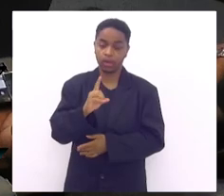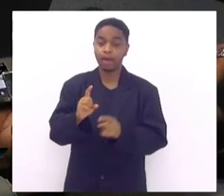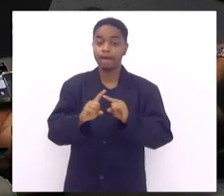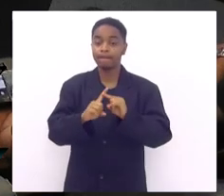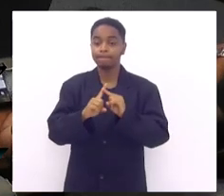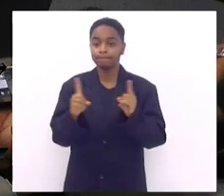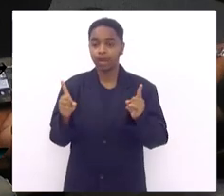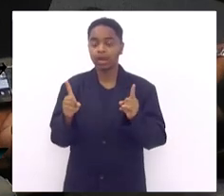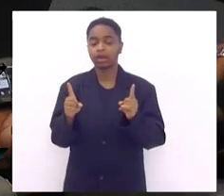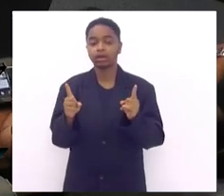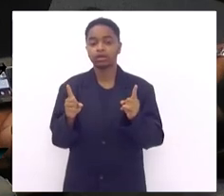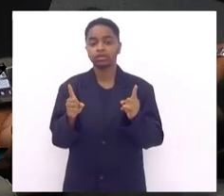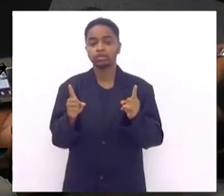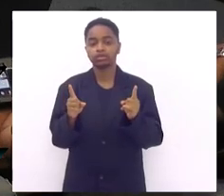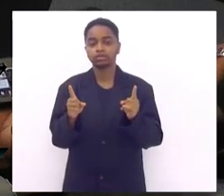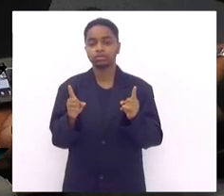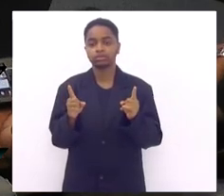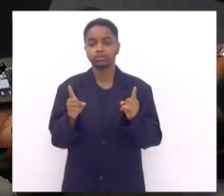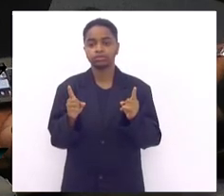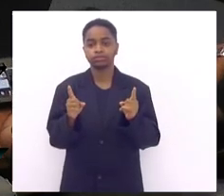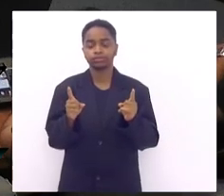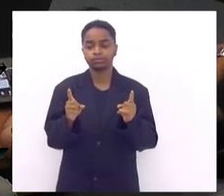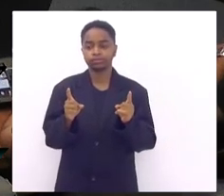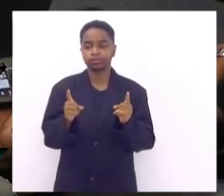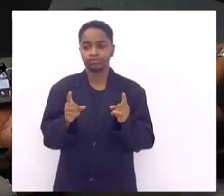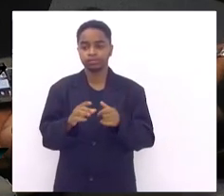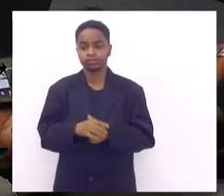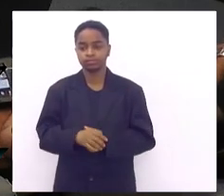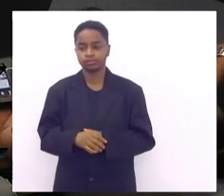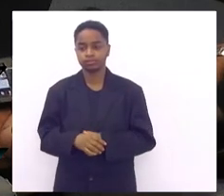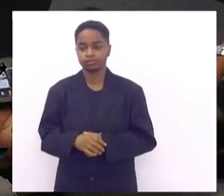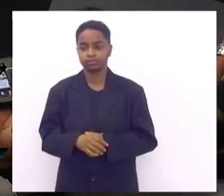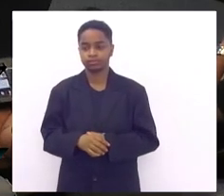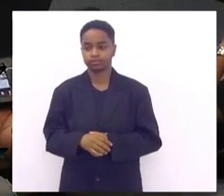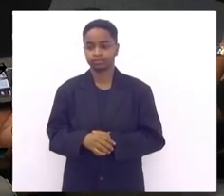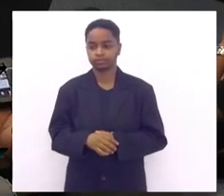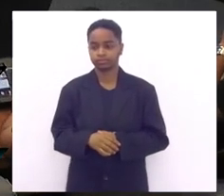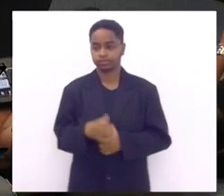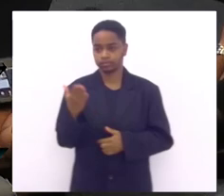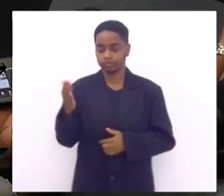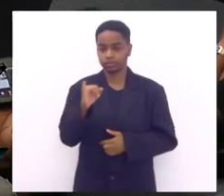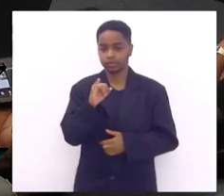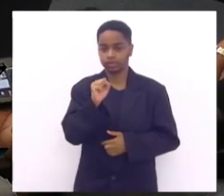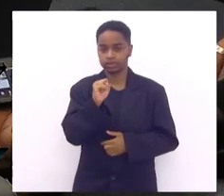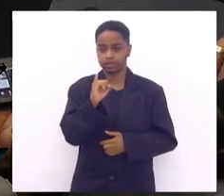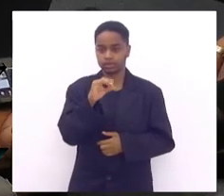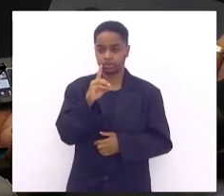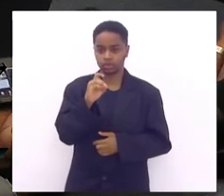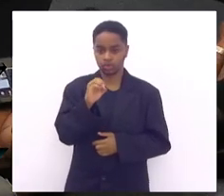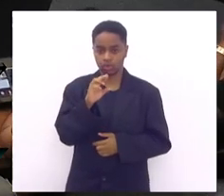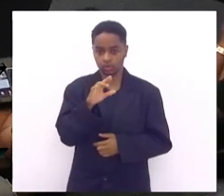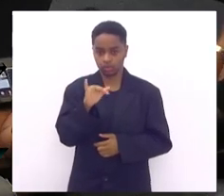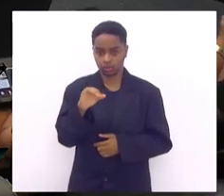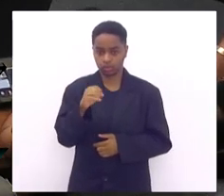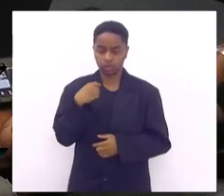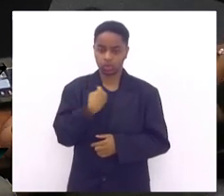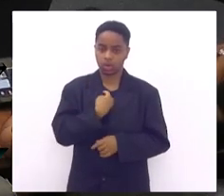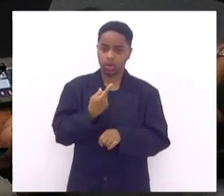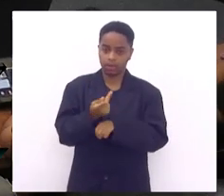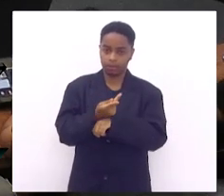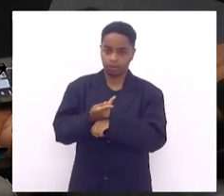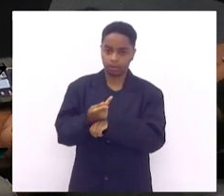na verdade doutor o doutor Isidoro quando nós procuramos o deputado estadual